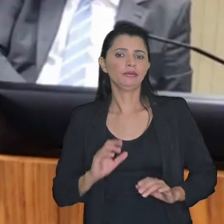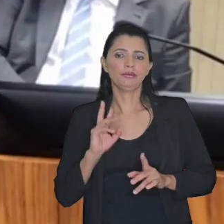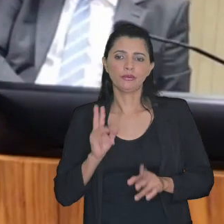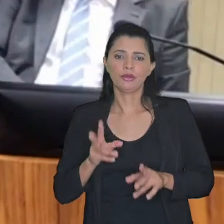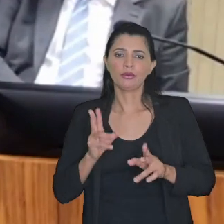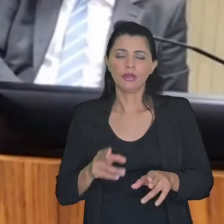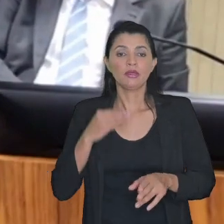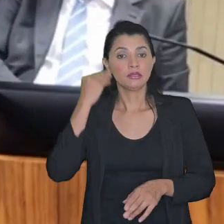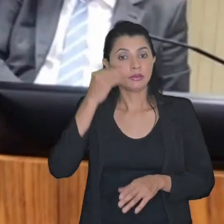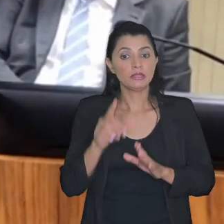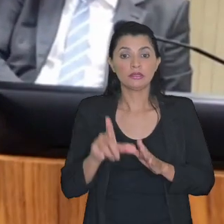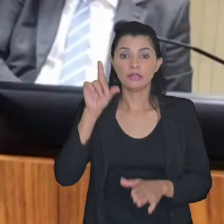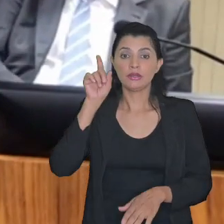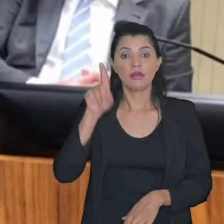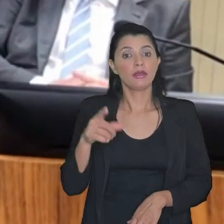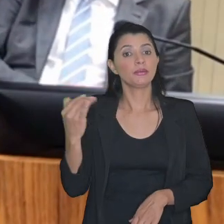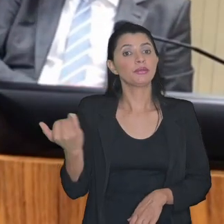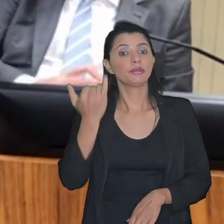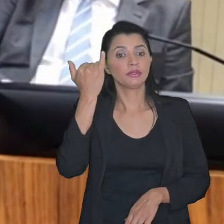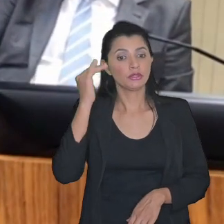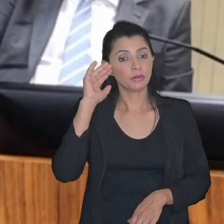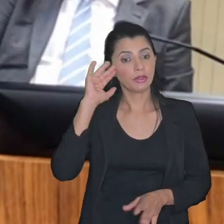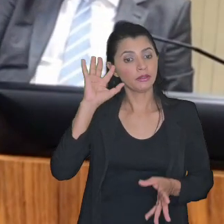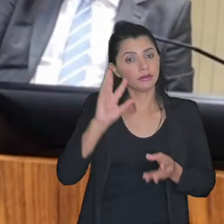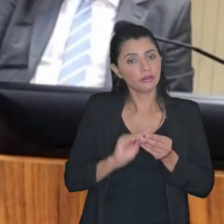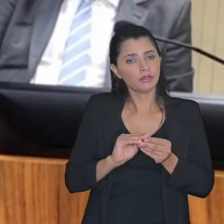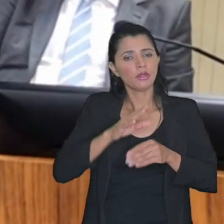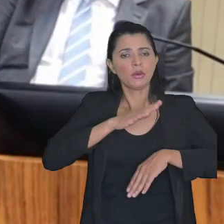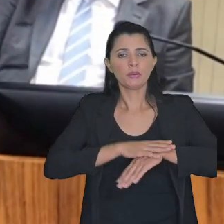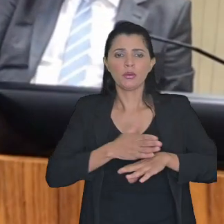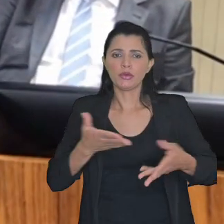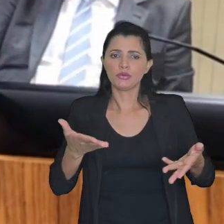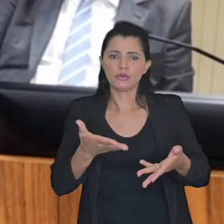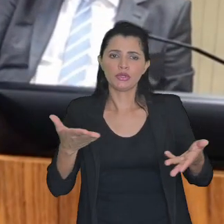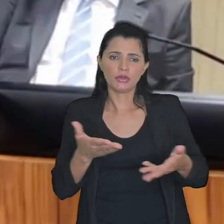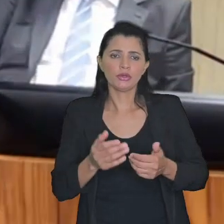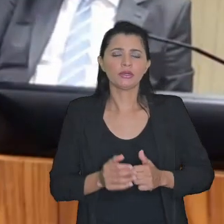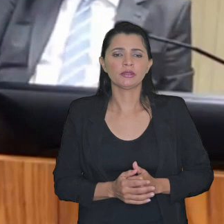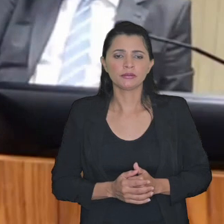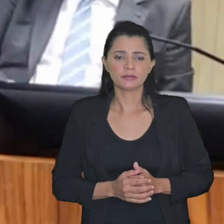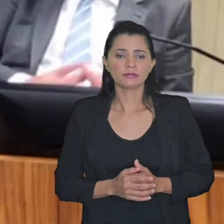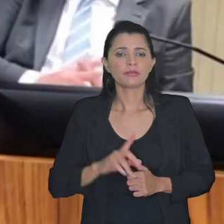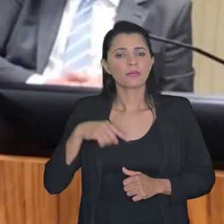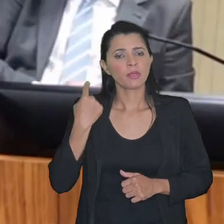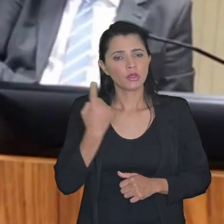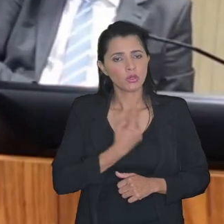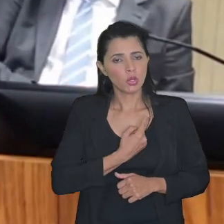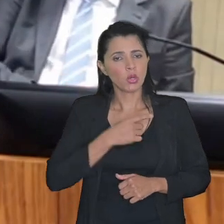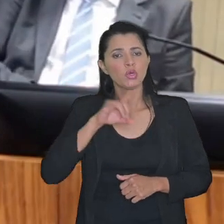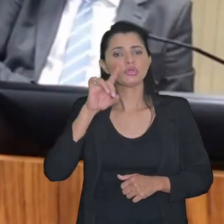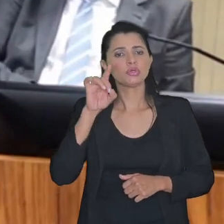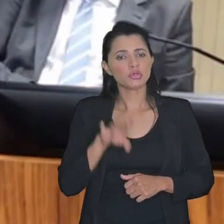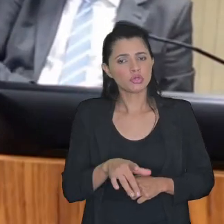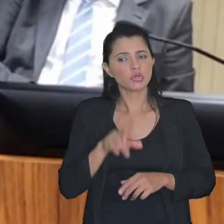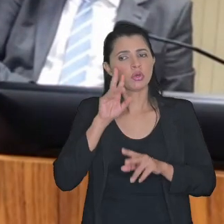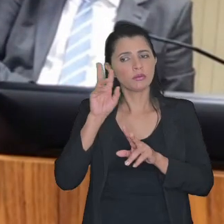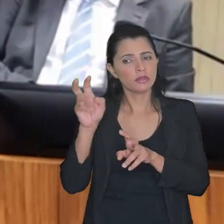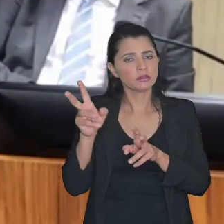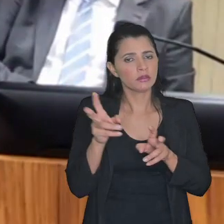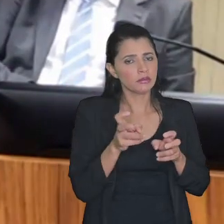as experiências anteriores elas são importantes para a compreensão do momento atual nós só